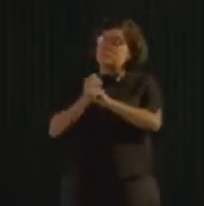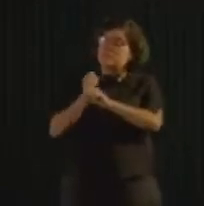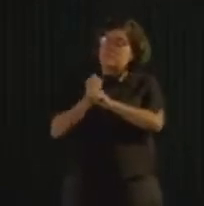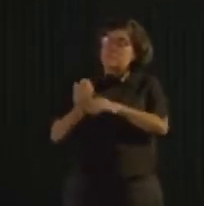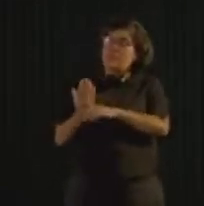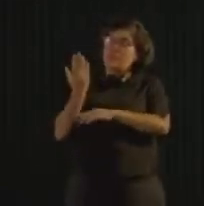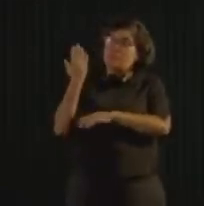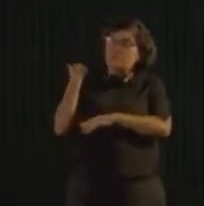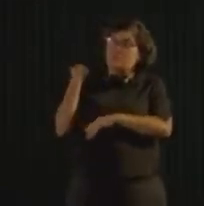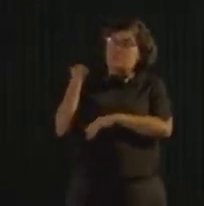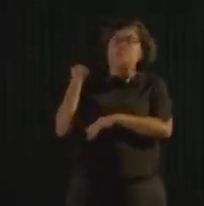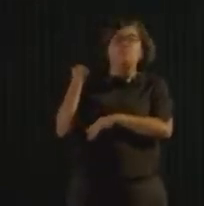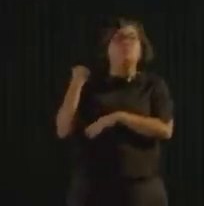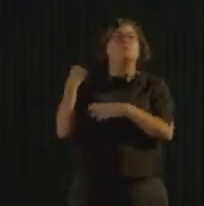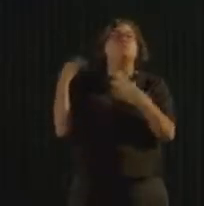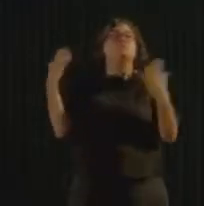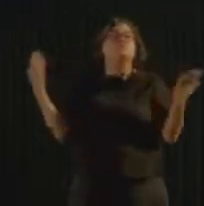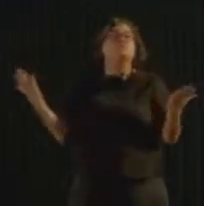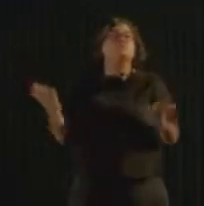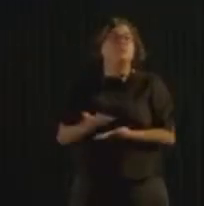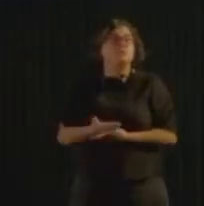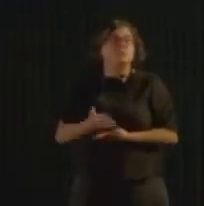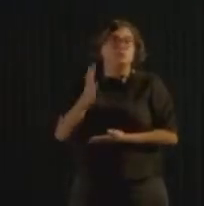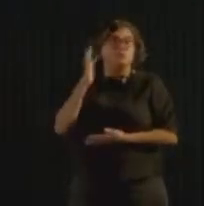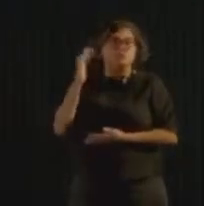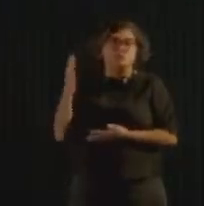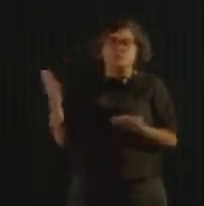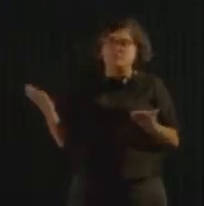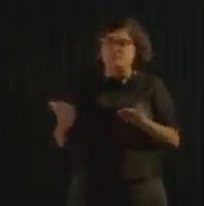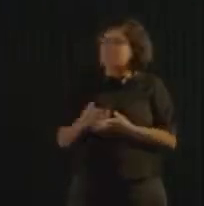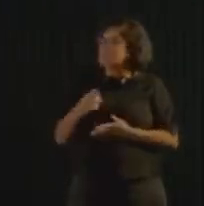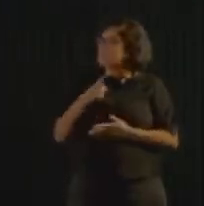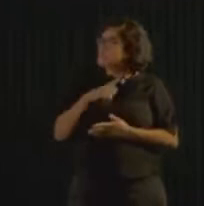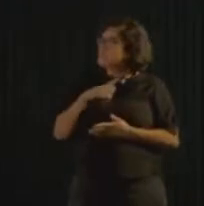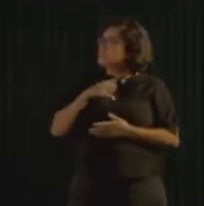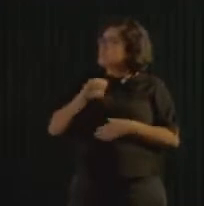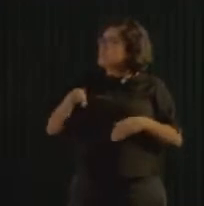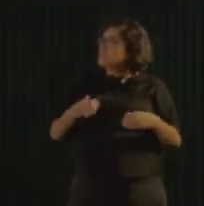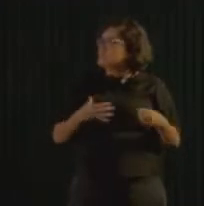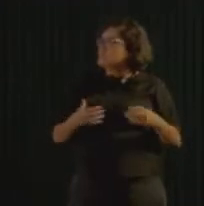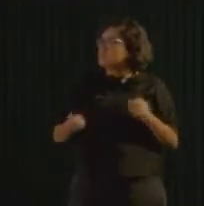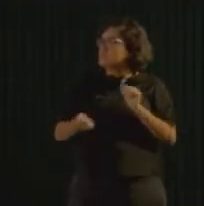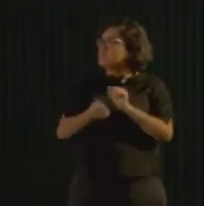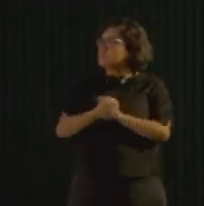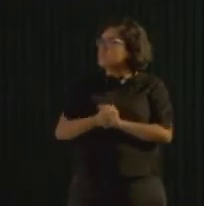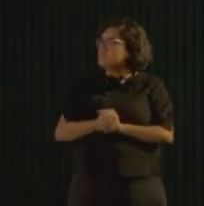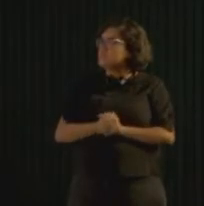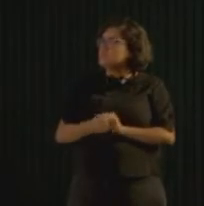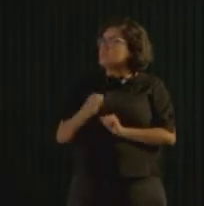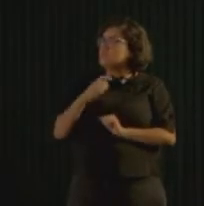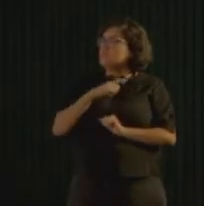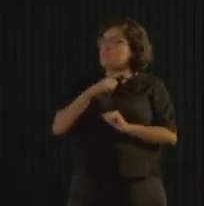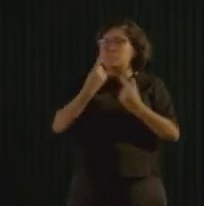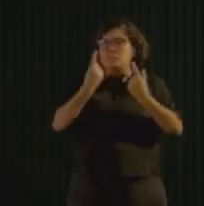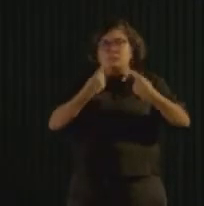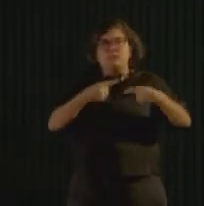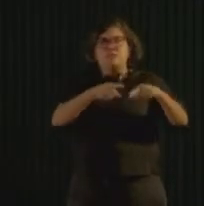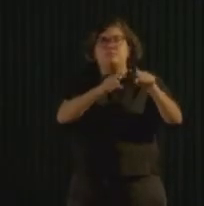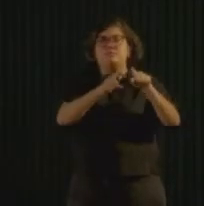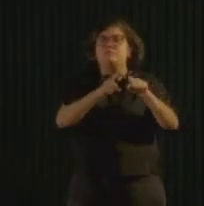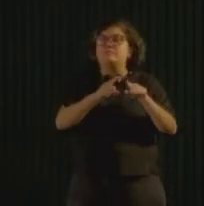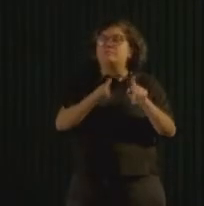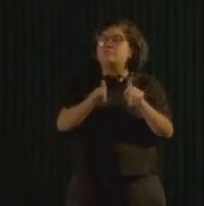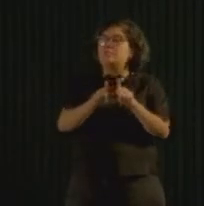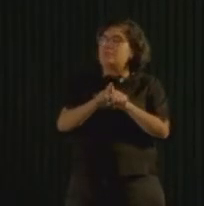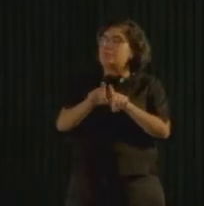o que dirá para o time que está liderando a pasta de inovação urbana? Então tem esse desafio. A gente também